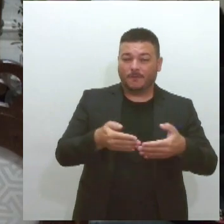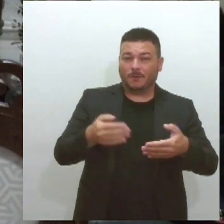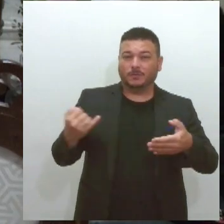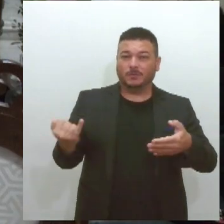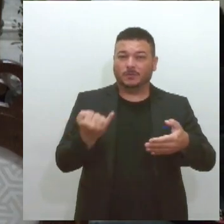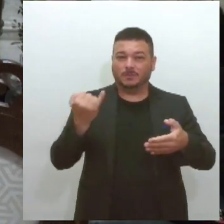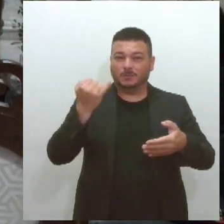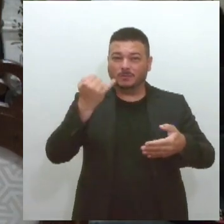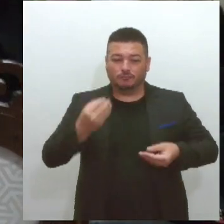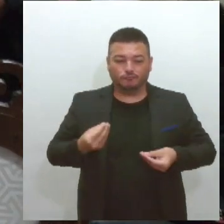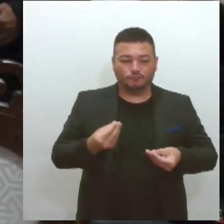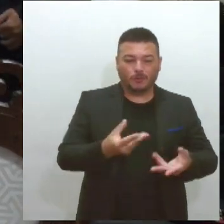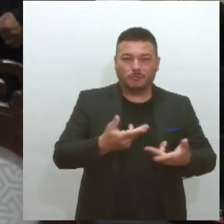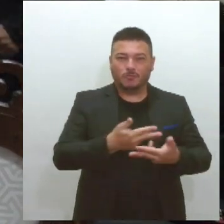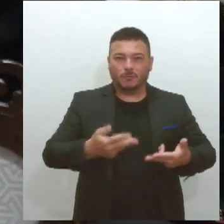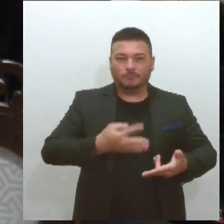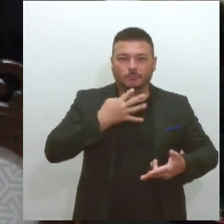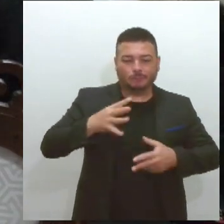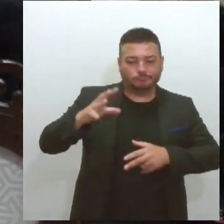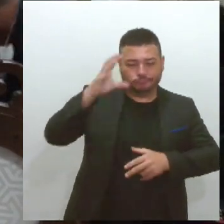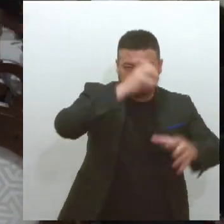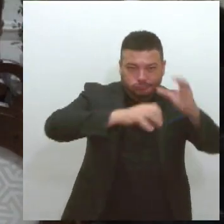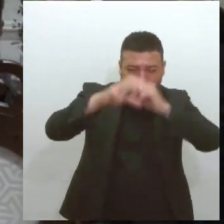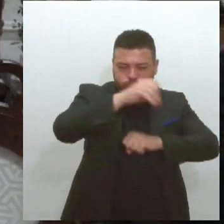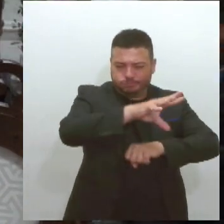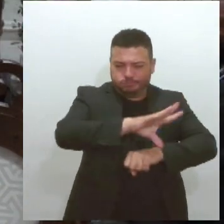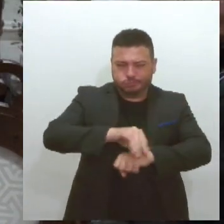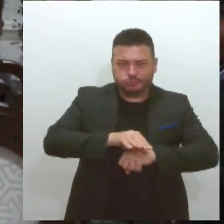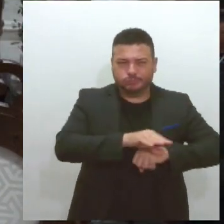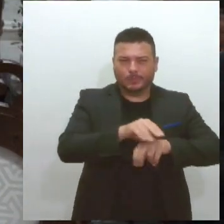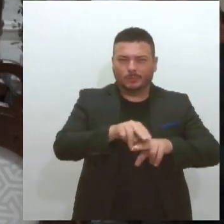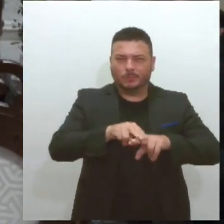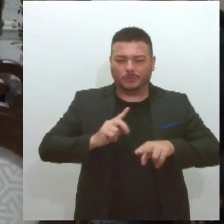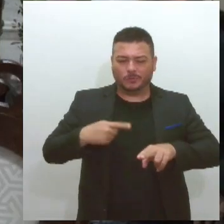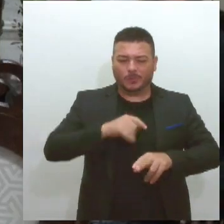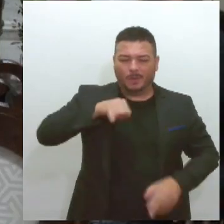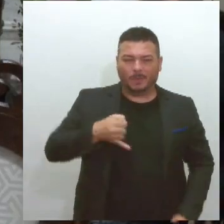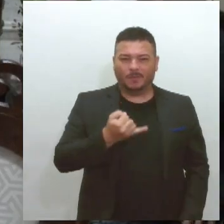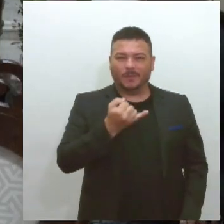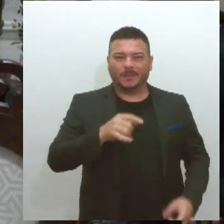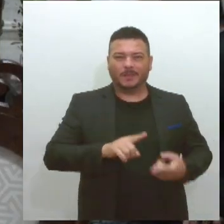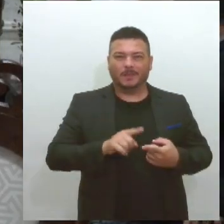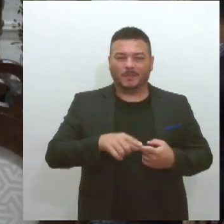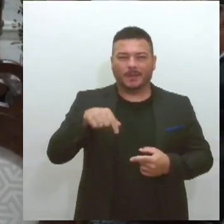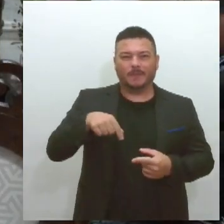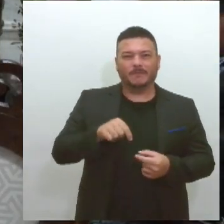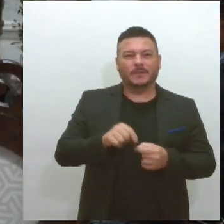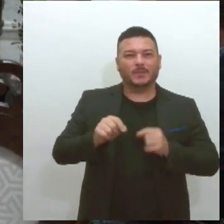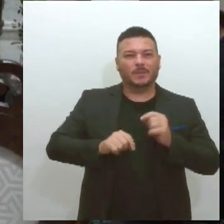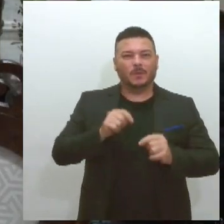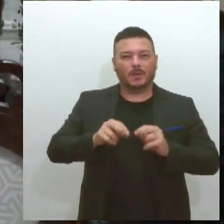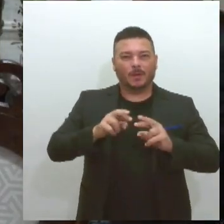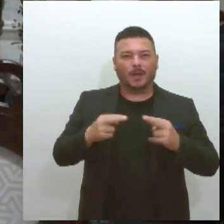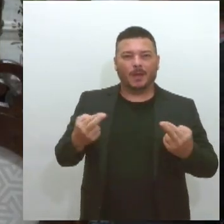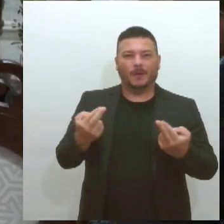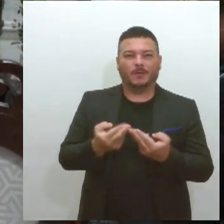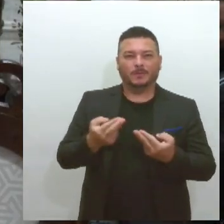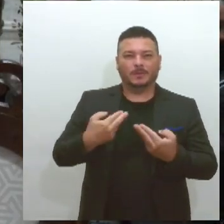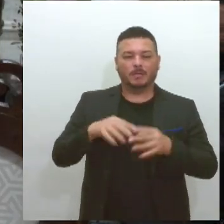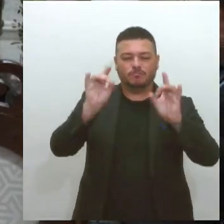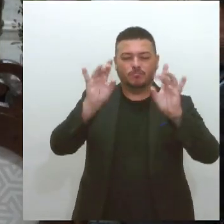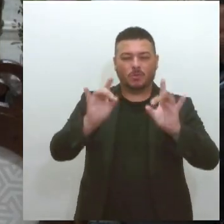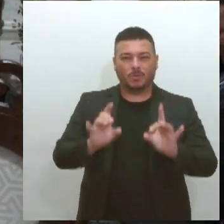conhecimento, e nós aproveitamos e simultaneamente também realizamos aqui a reunião extraordinária do